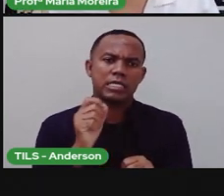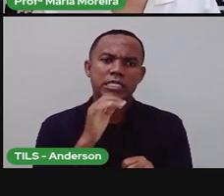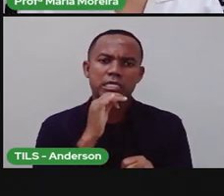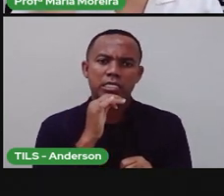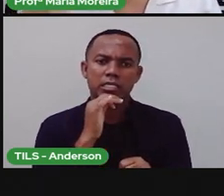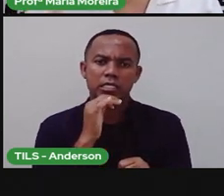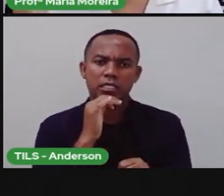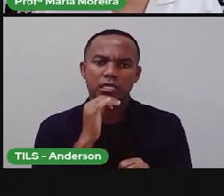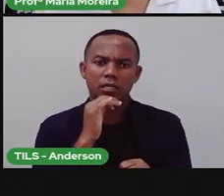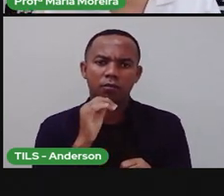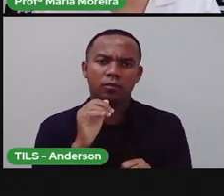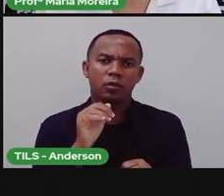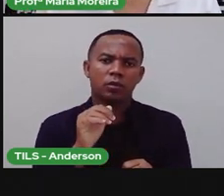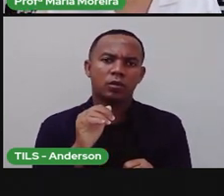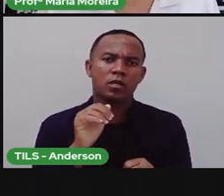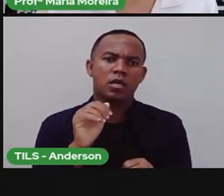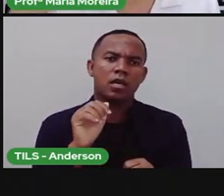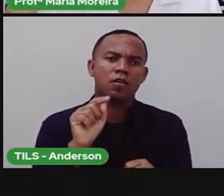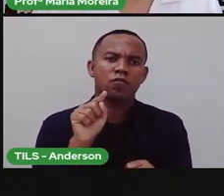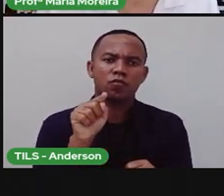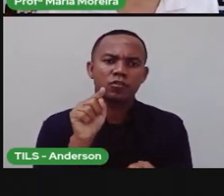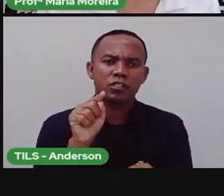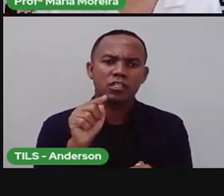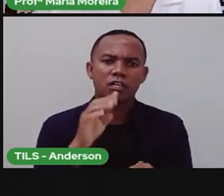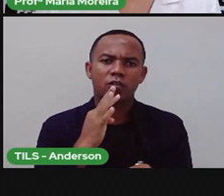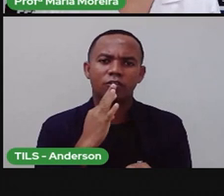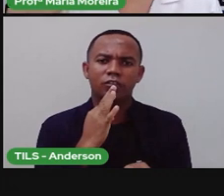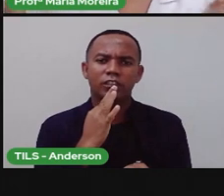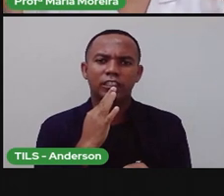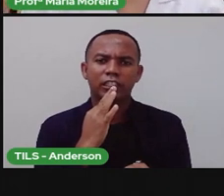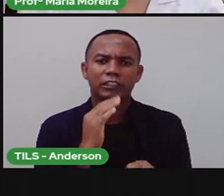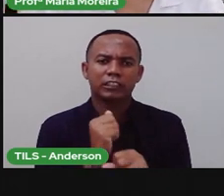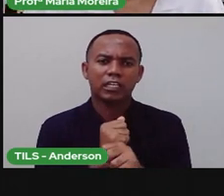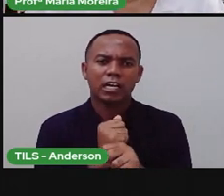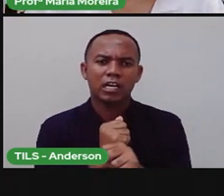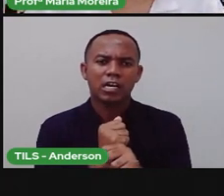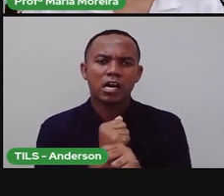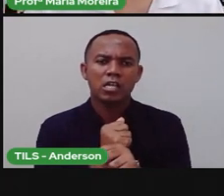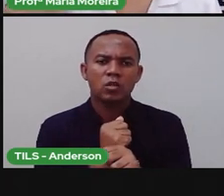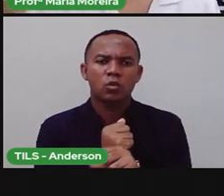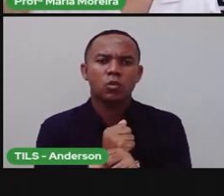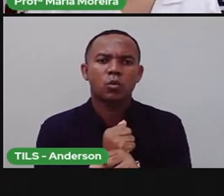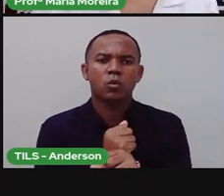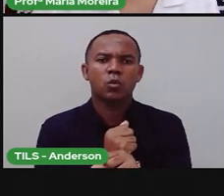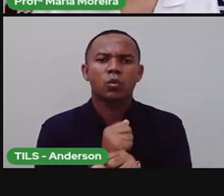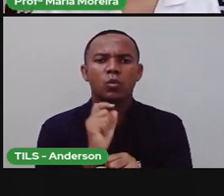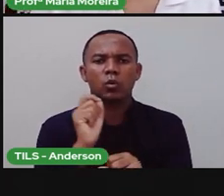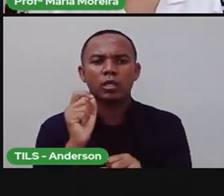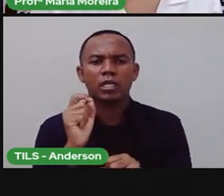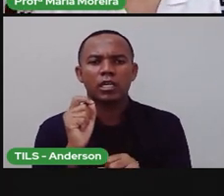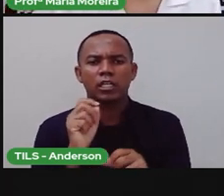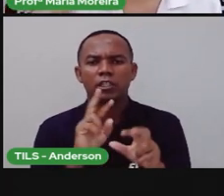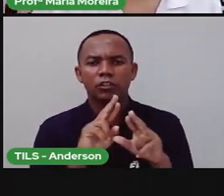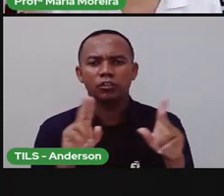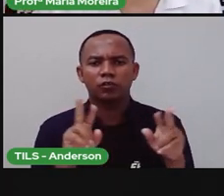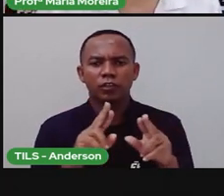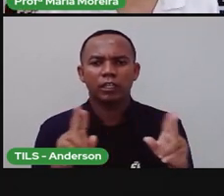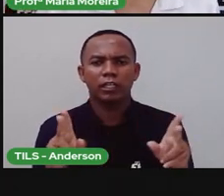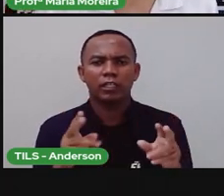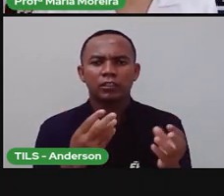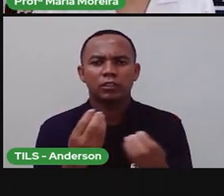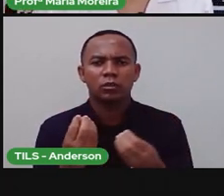segundo ano. Para quem não viu esse conteúdo de calendário, né? Da visão dos meses, do ano civil, pode